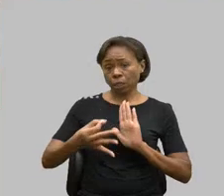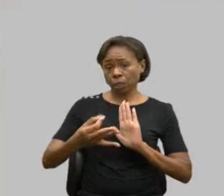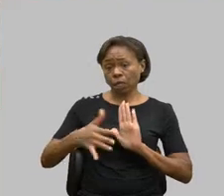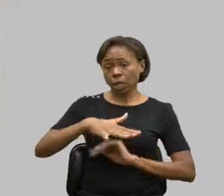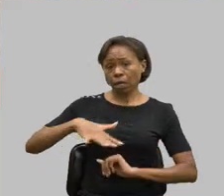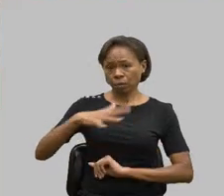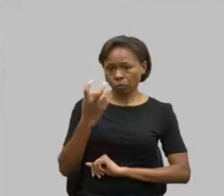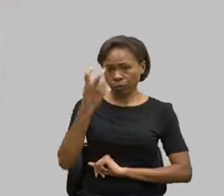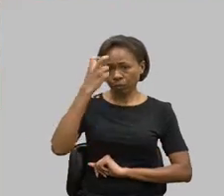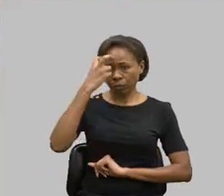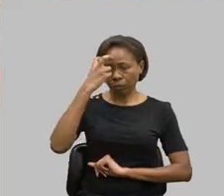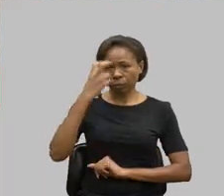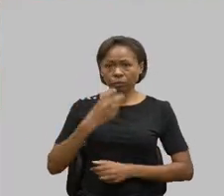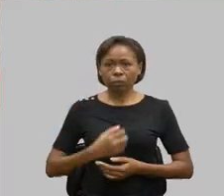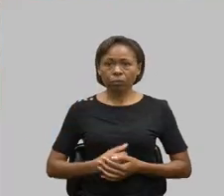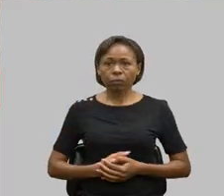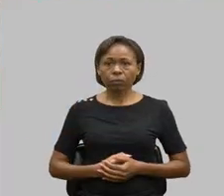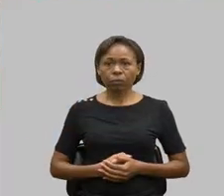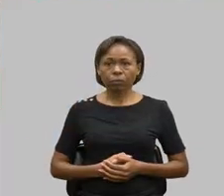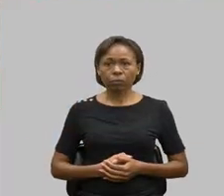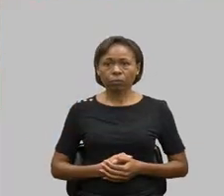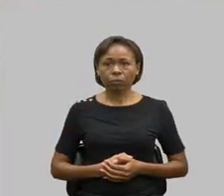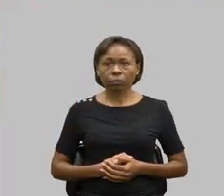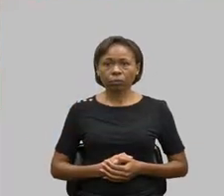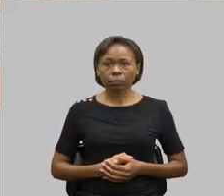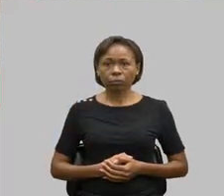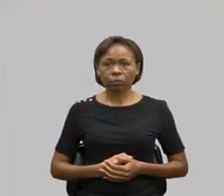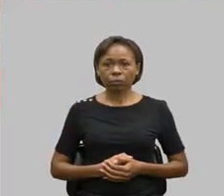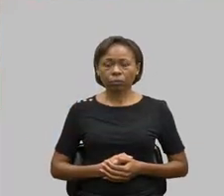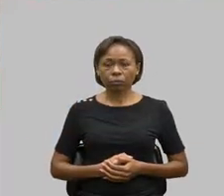Festival Acesso à BH.